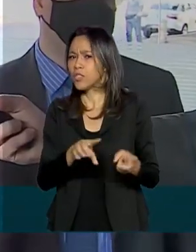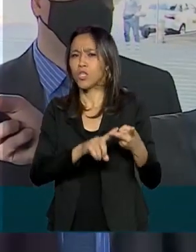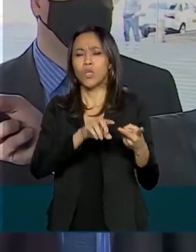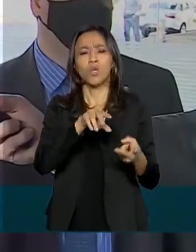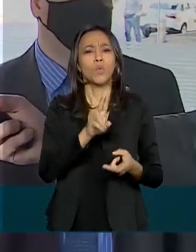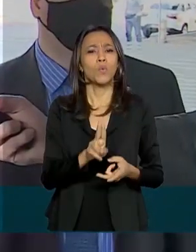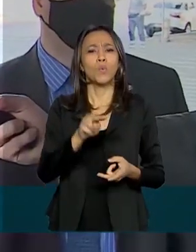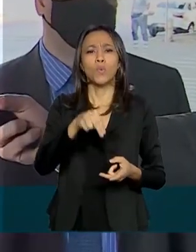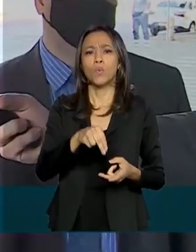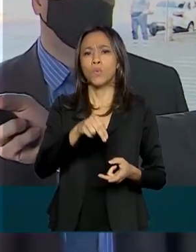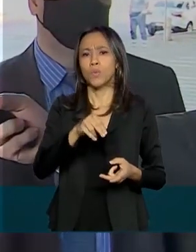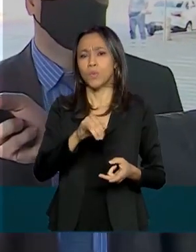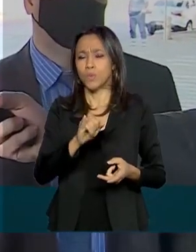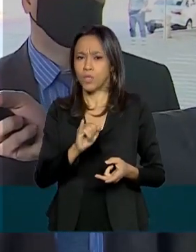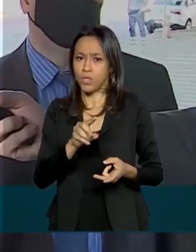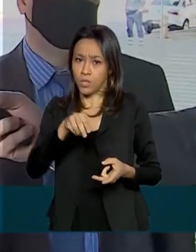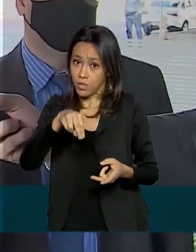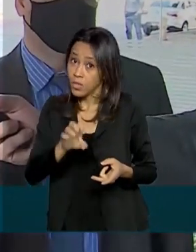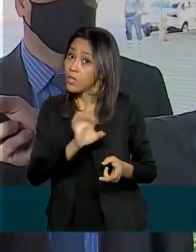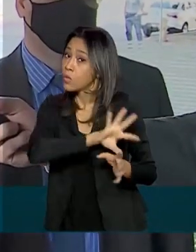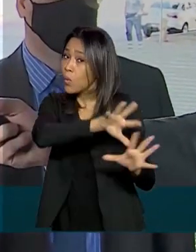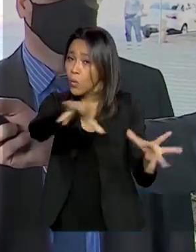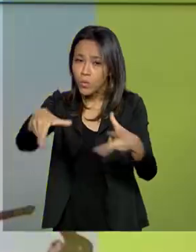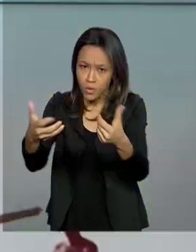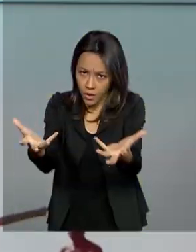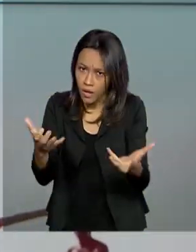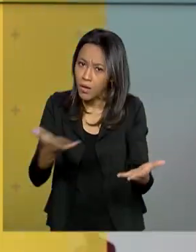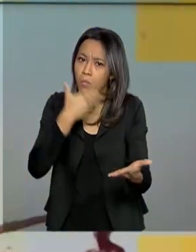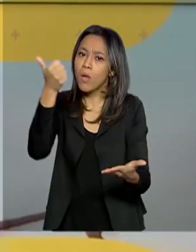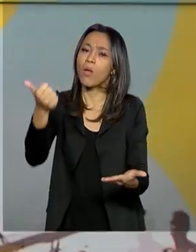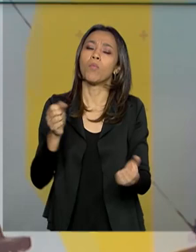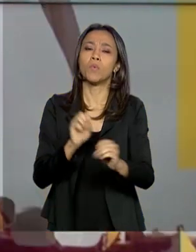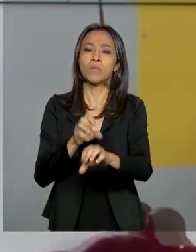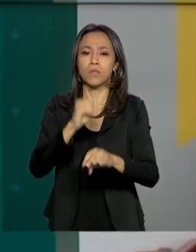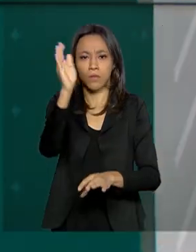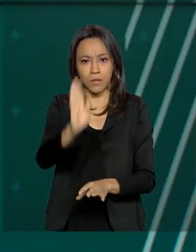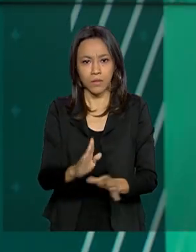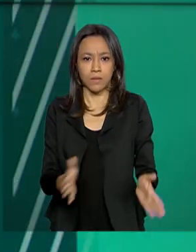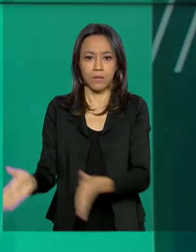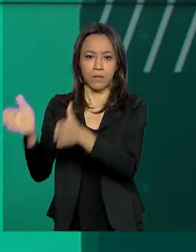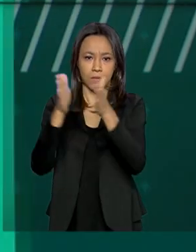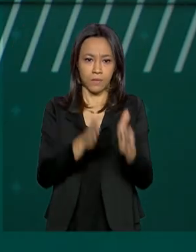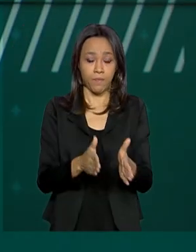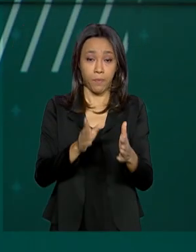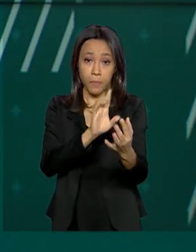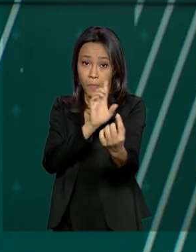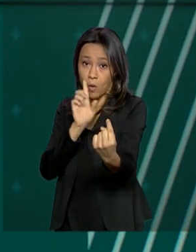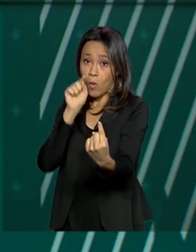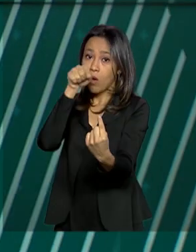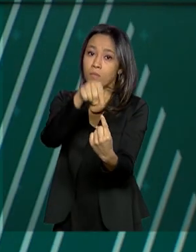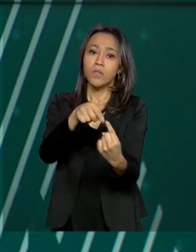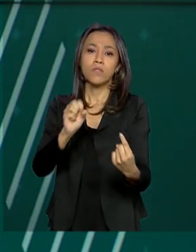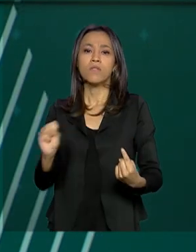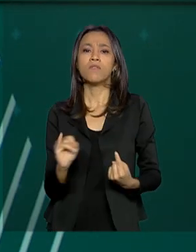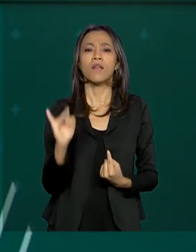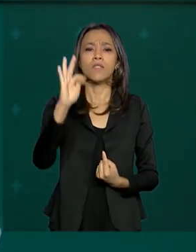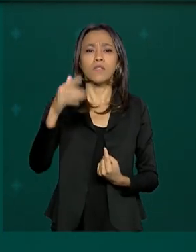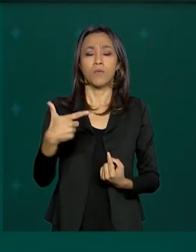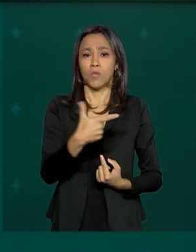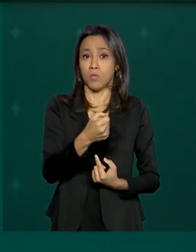todos aqueles que querem fazer o melhor pela educação brasileira. A meta da inflação para 2023